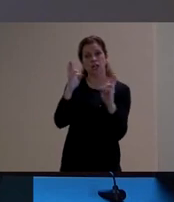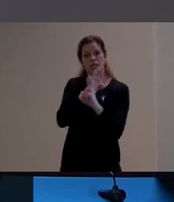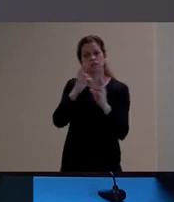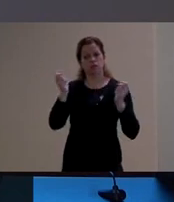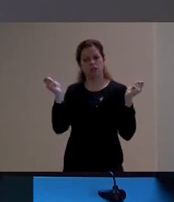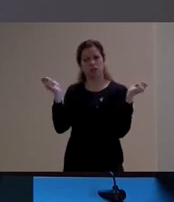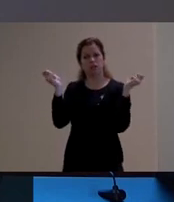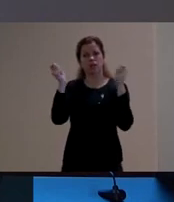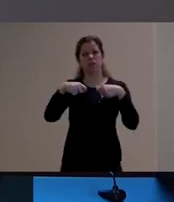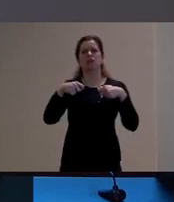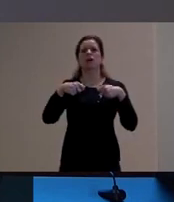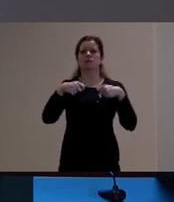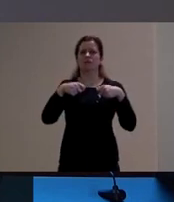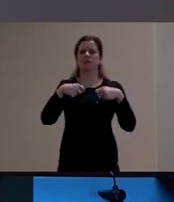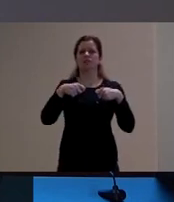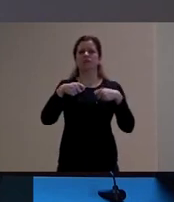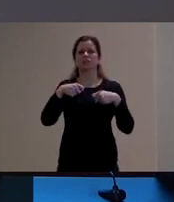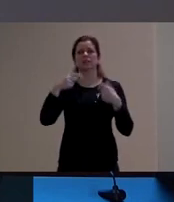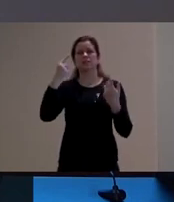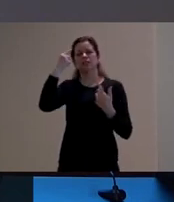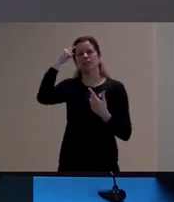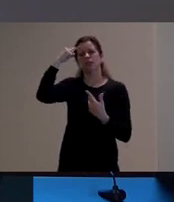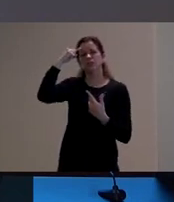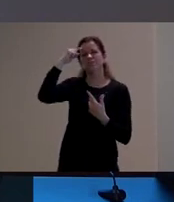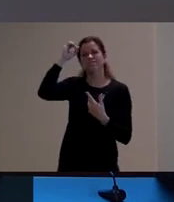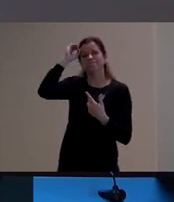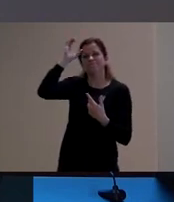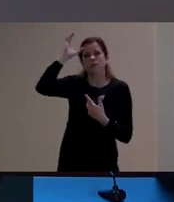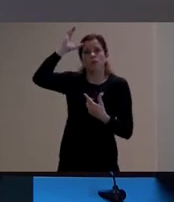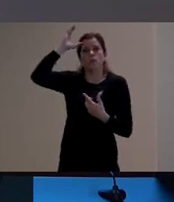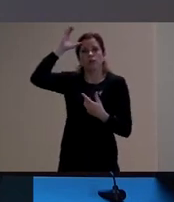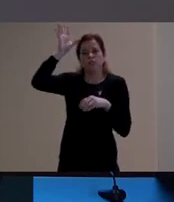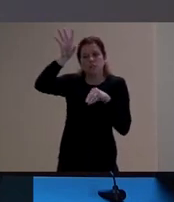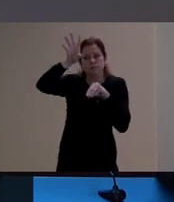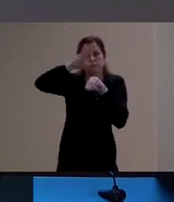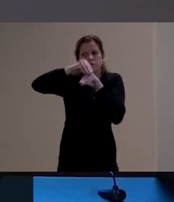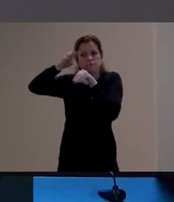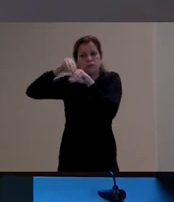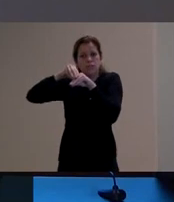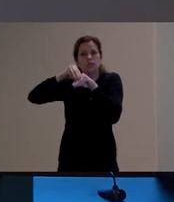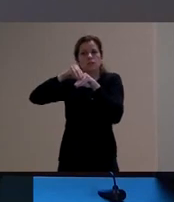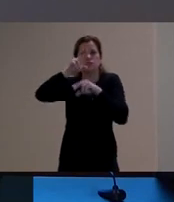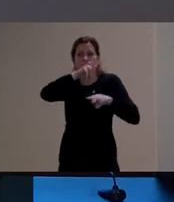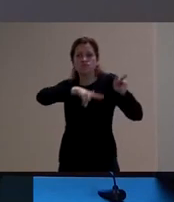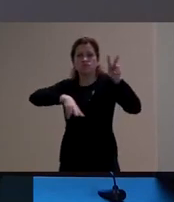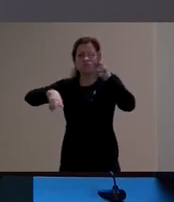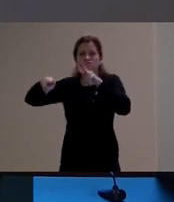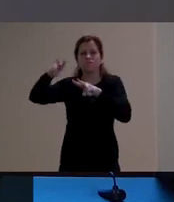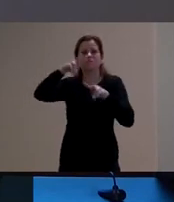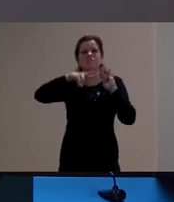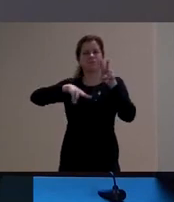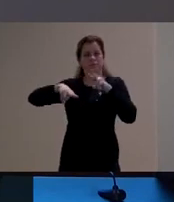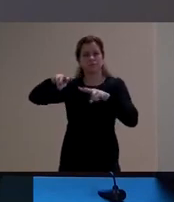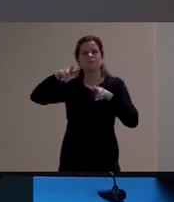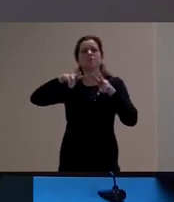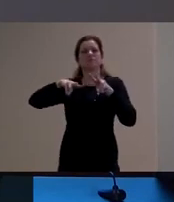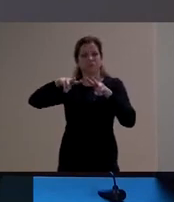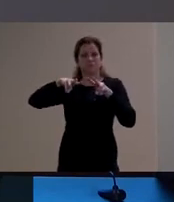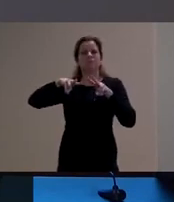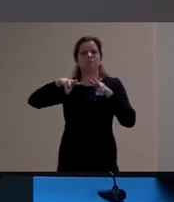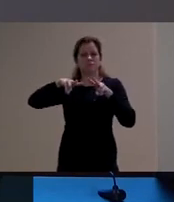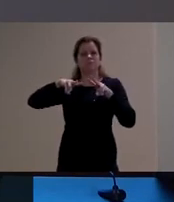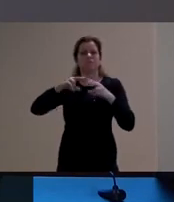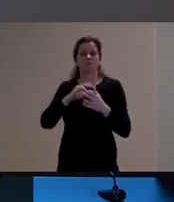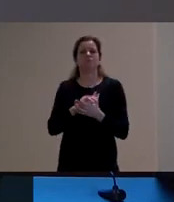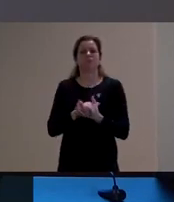de um conhecimento amplo e pleno dos objetos e da cultura do que um recorte